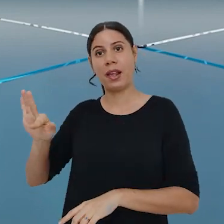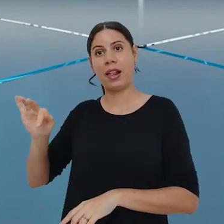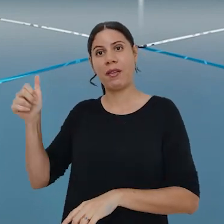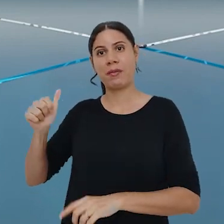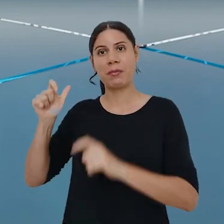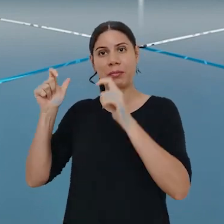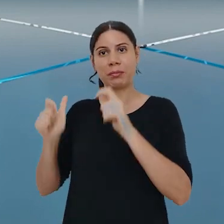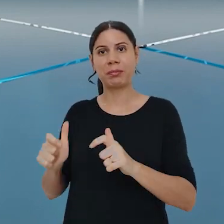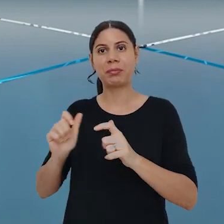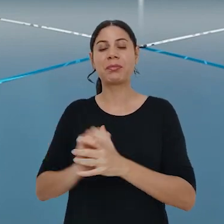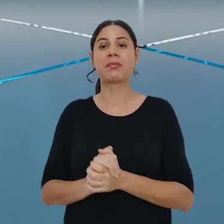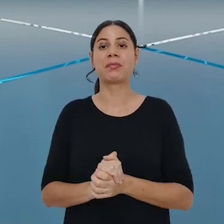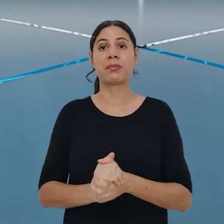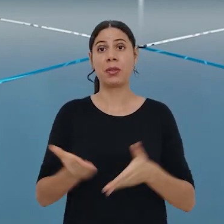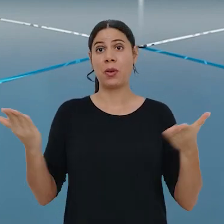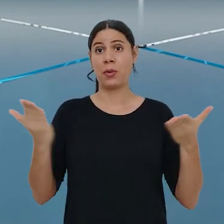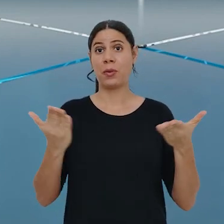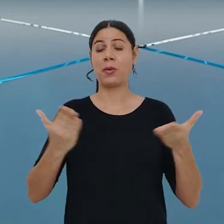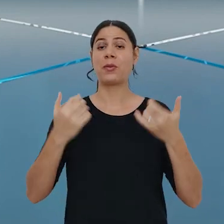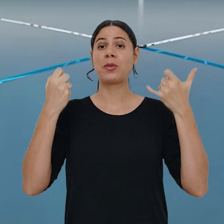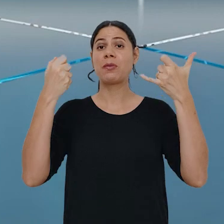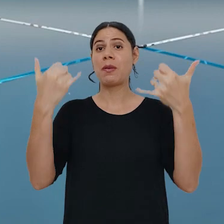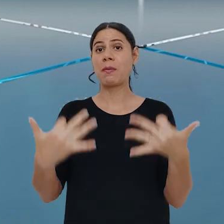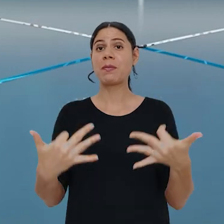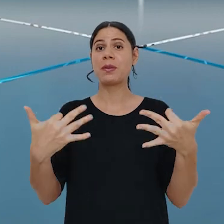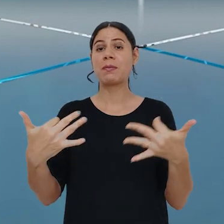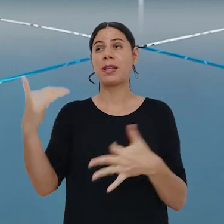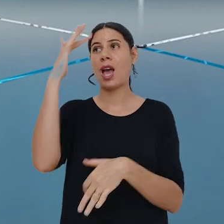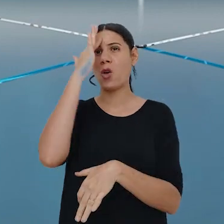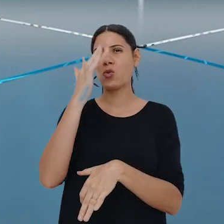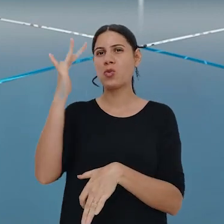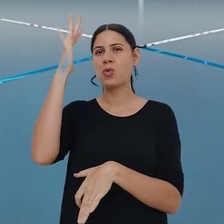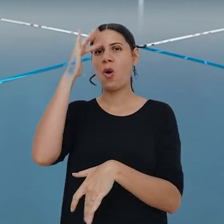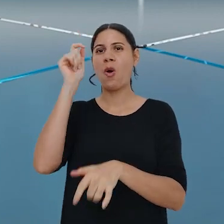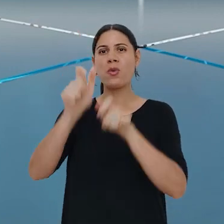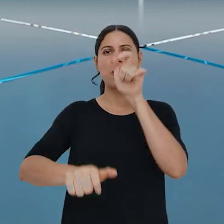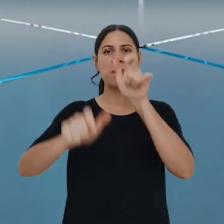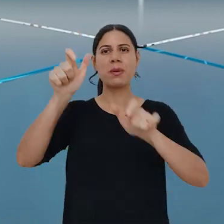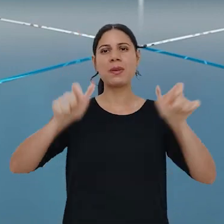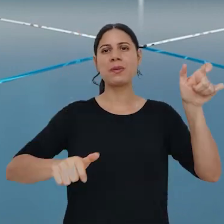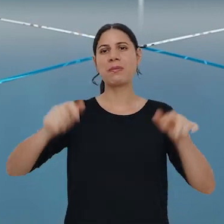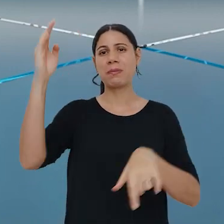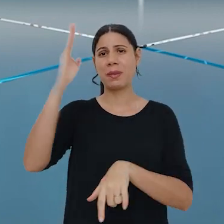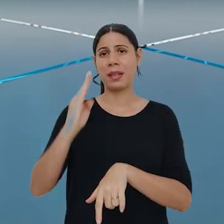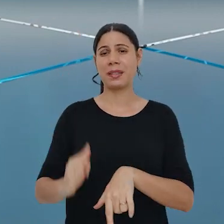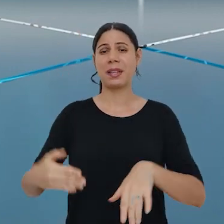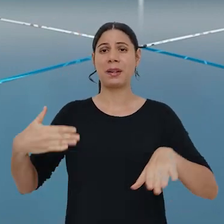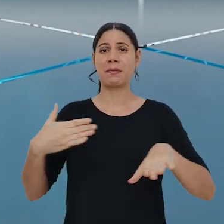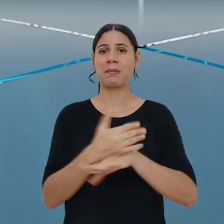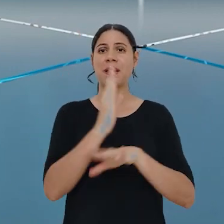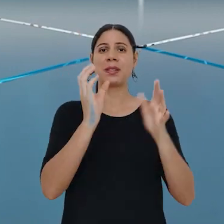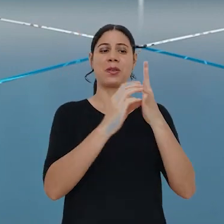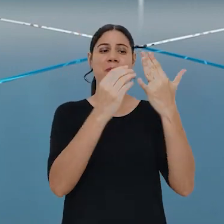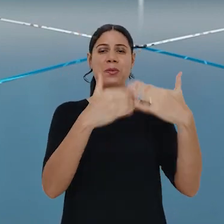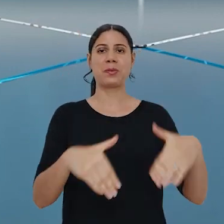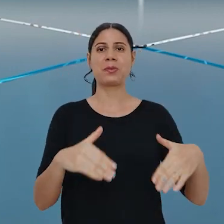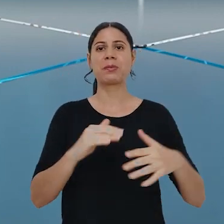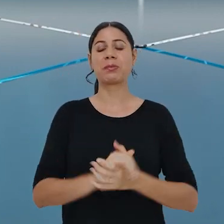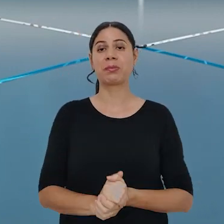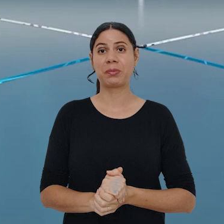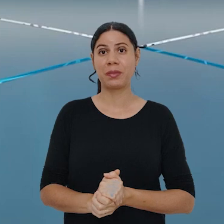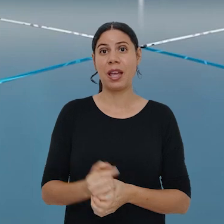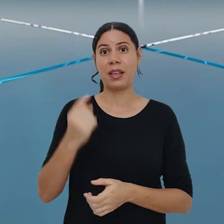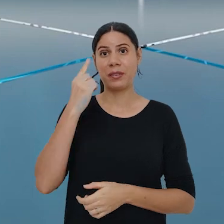Primeira Região. Nesta edição, vamos falar sobre um sonho de muitos brasileiros, passar em um concurso público.